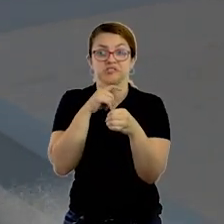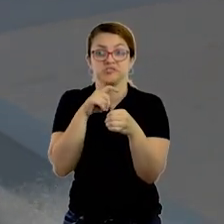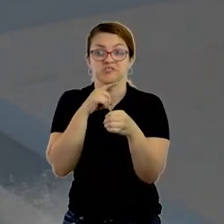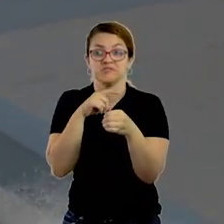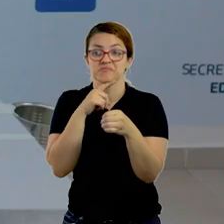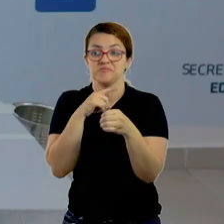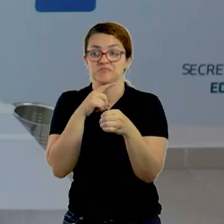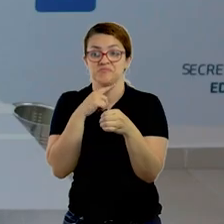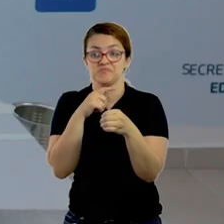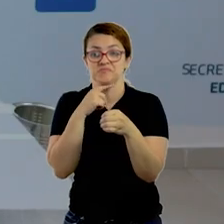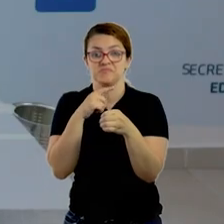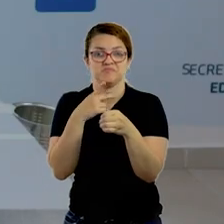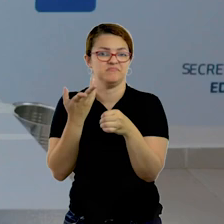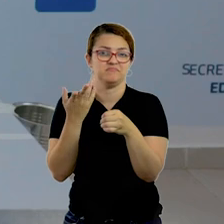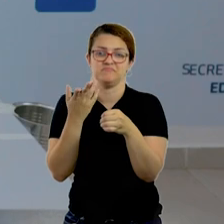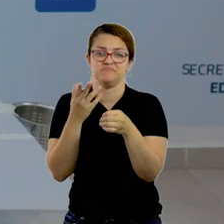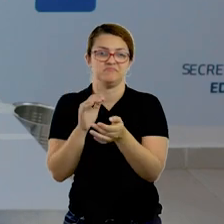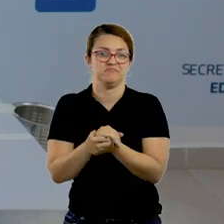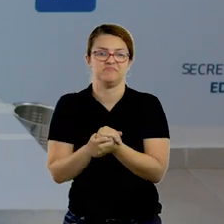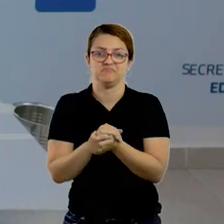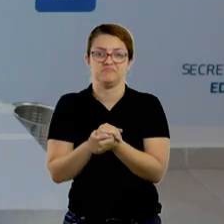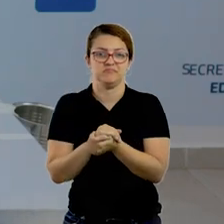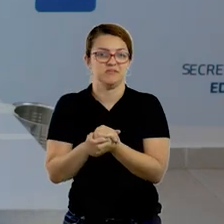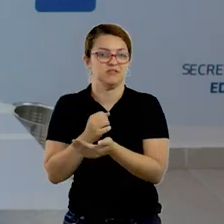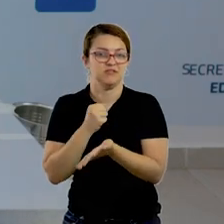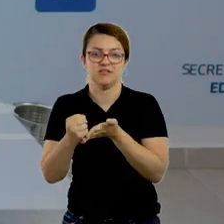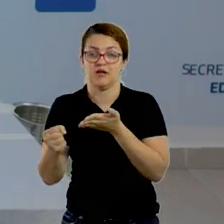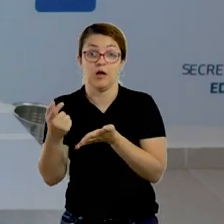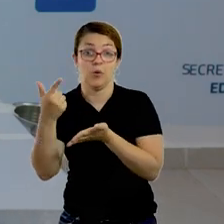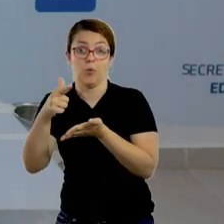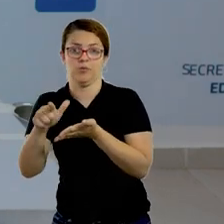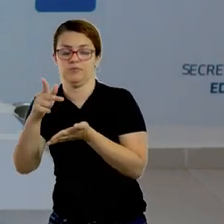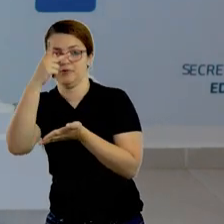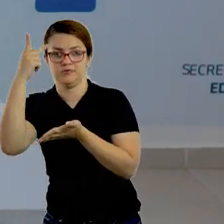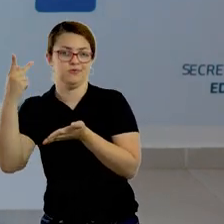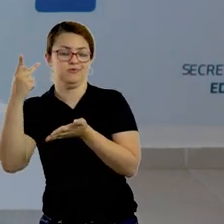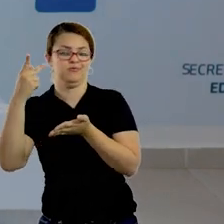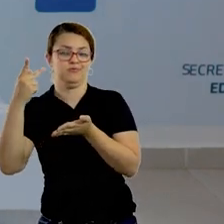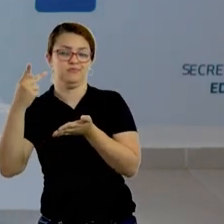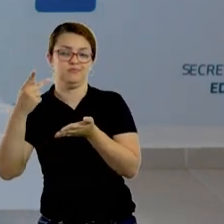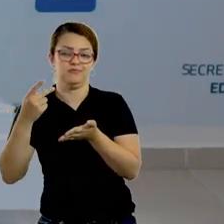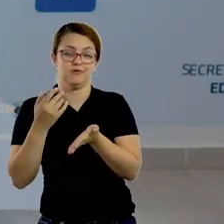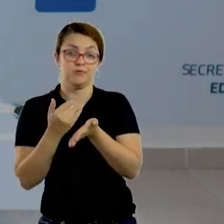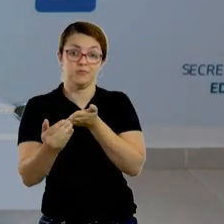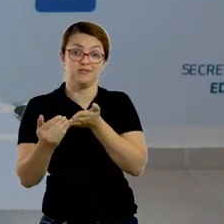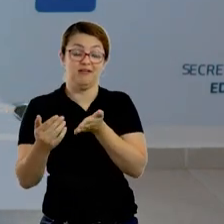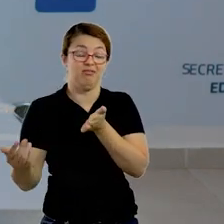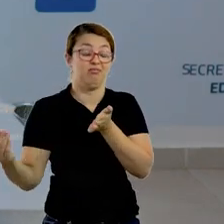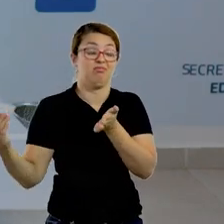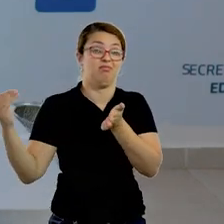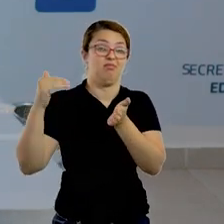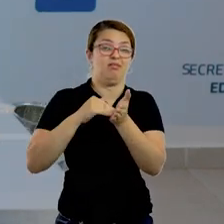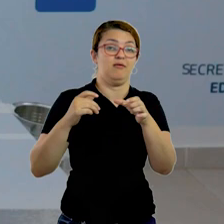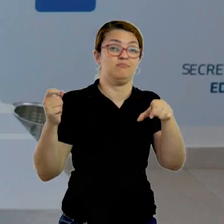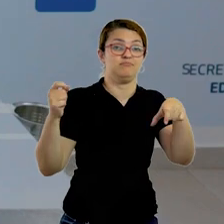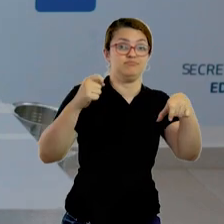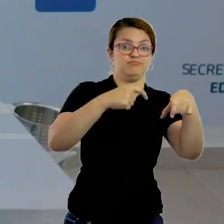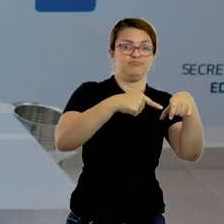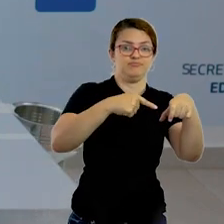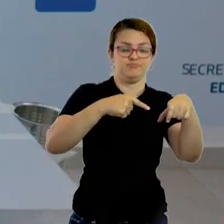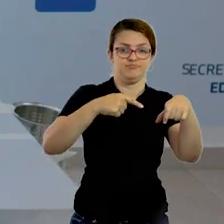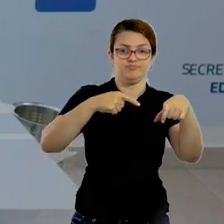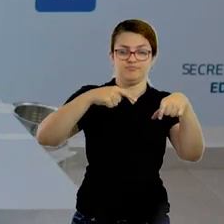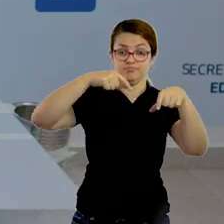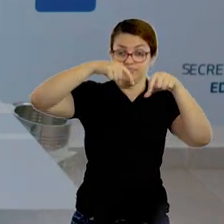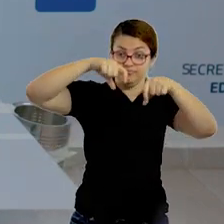duas, ela erra, é falta e é a vez do adversário. Ok? E assim ela vai conduzindo até, conduzindo não,